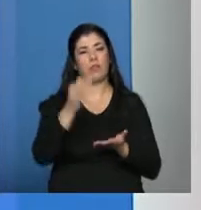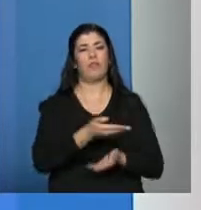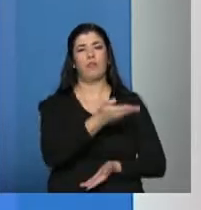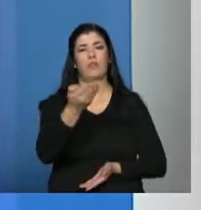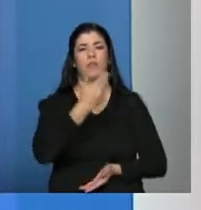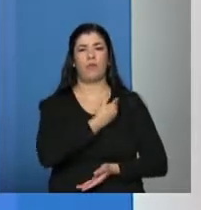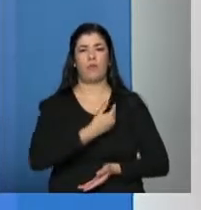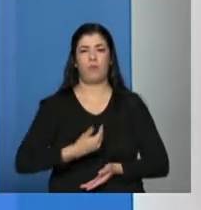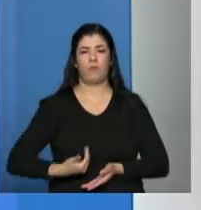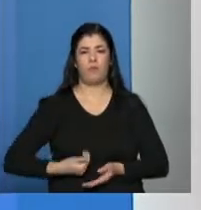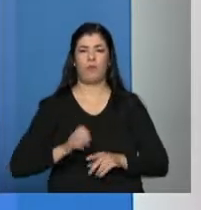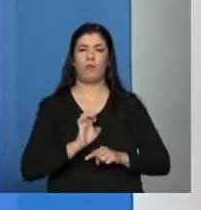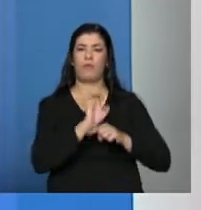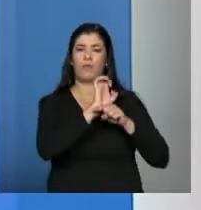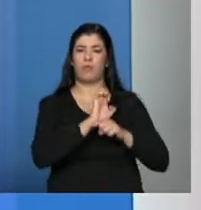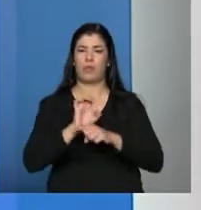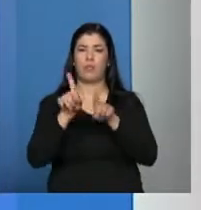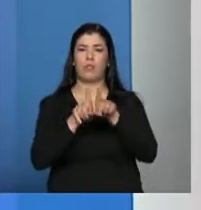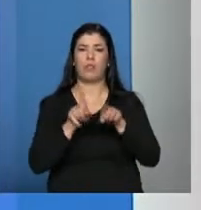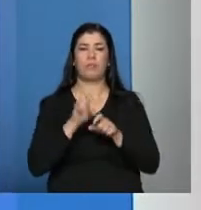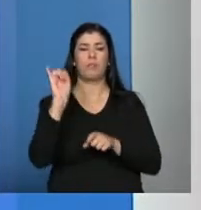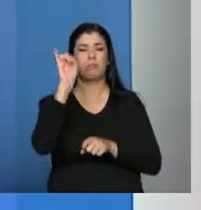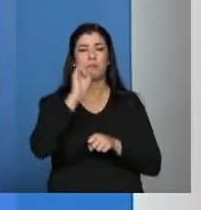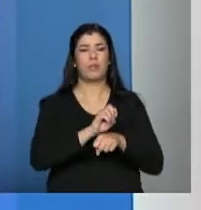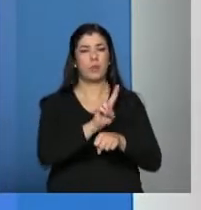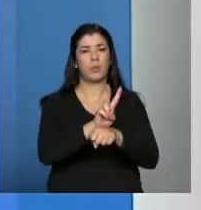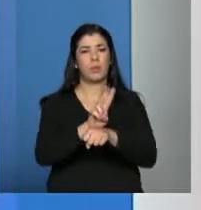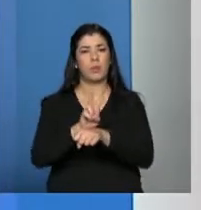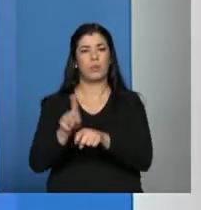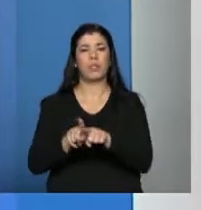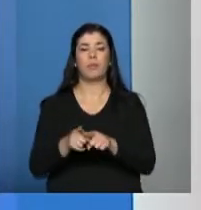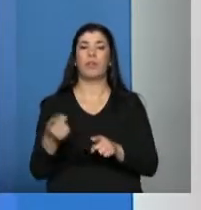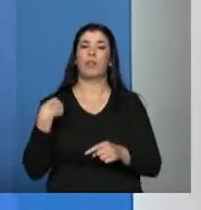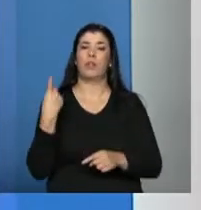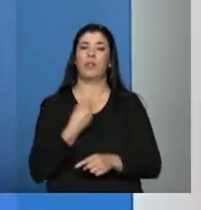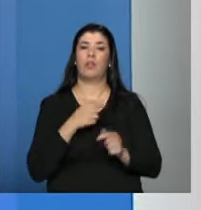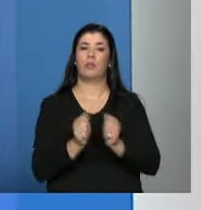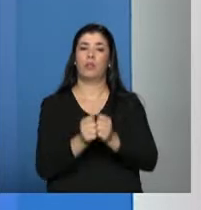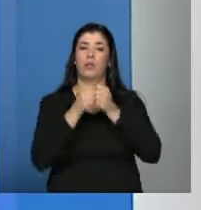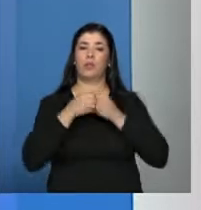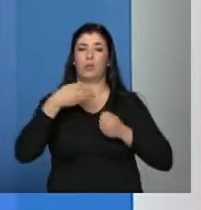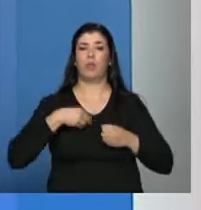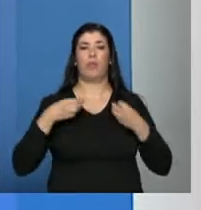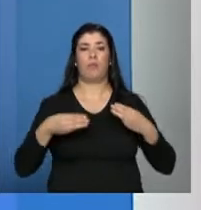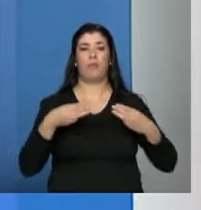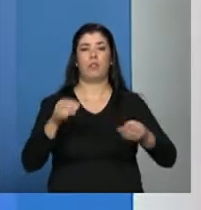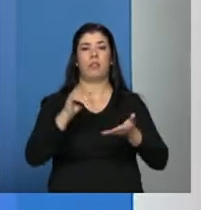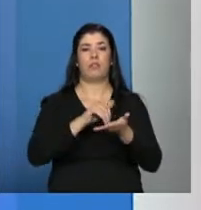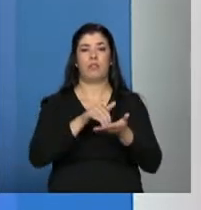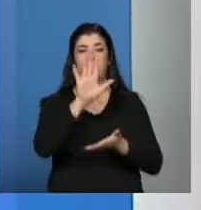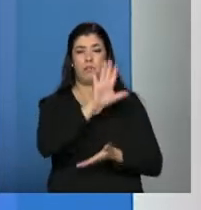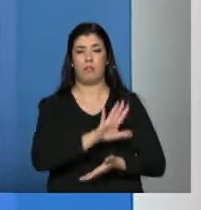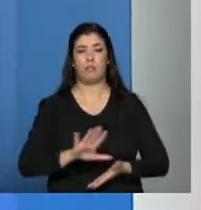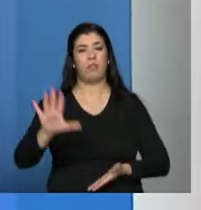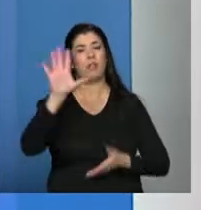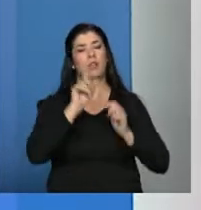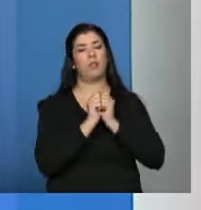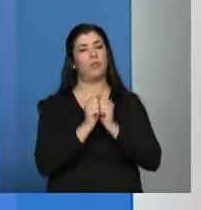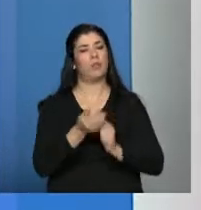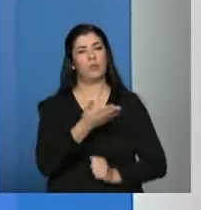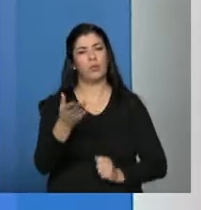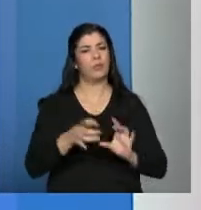acompanhem esse processo, façam a supervisão. E nós aqui do lado de cá do Ministério, na Secretaria Nacional, estamos à